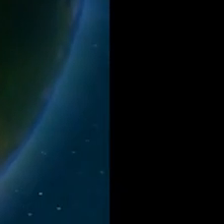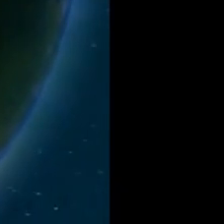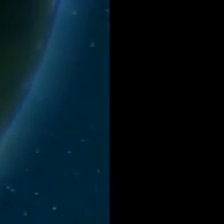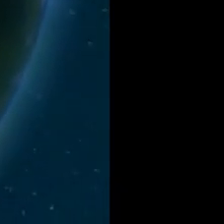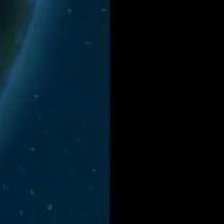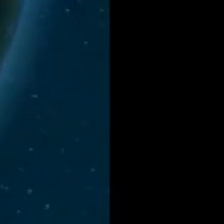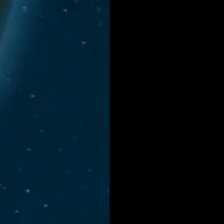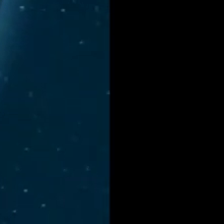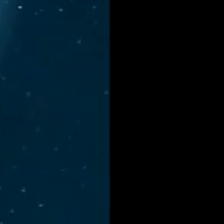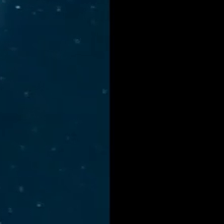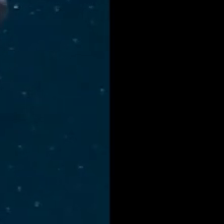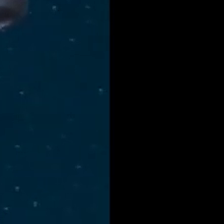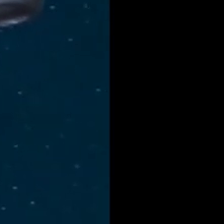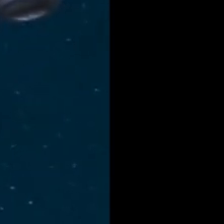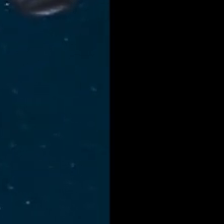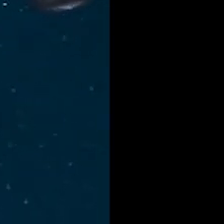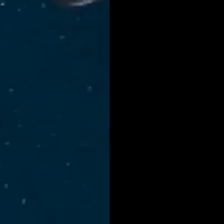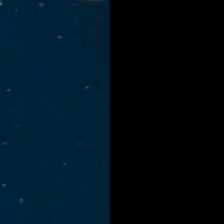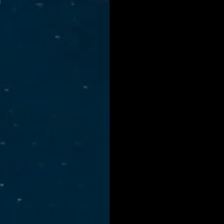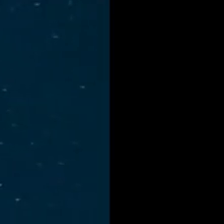Amém Amém